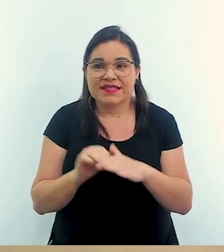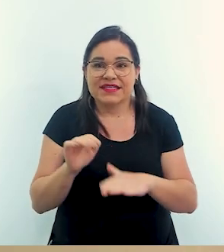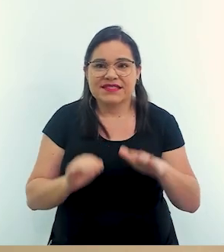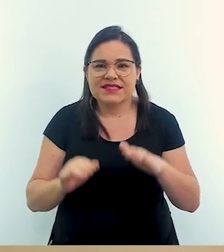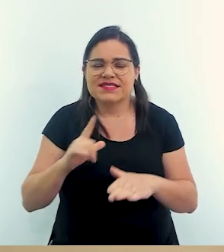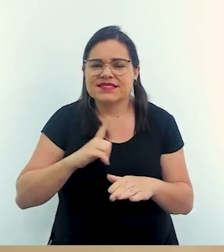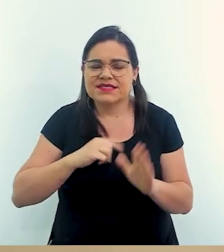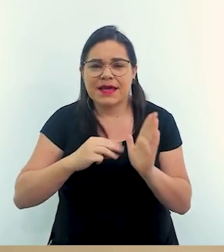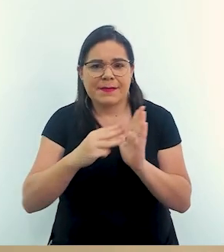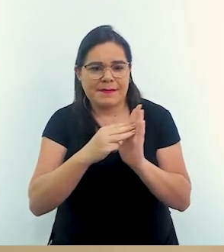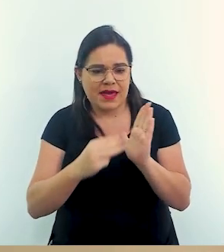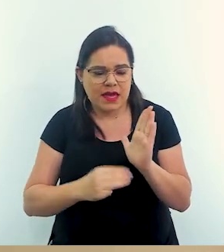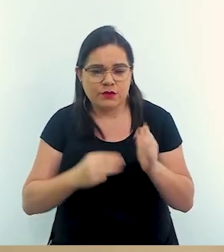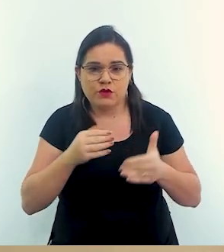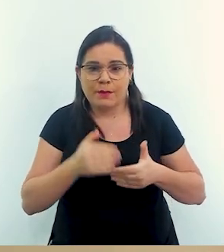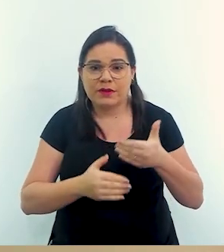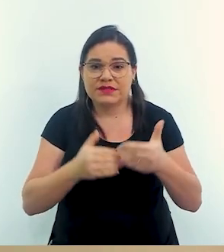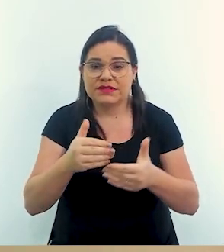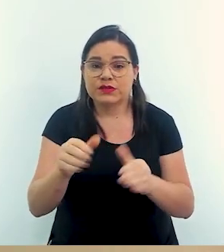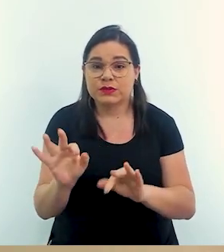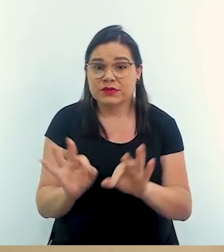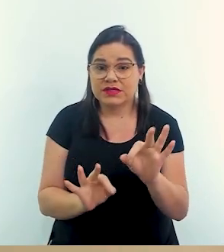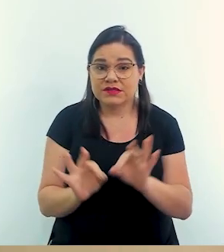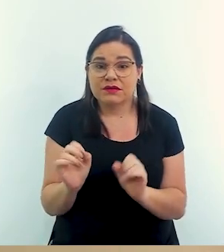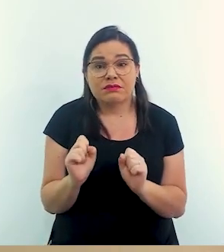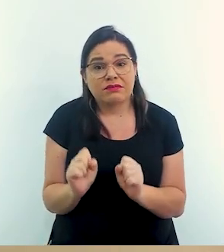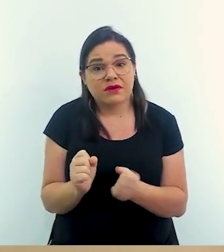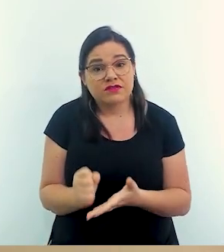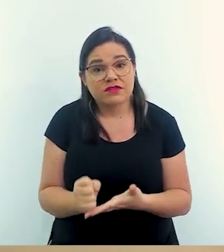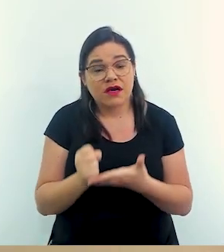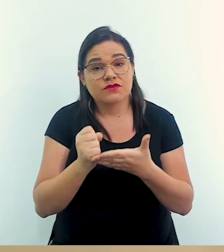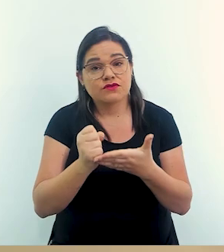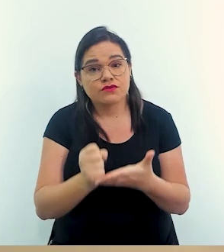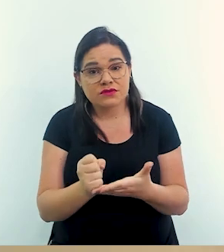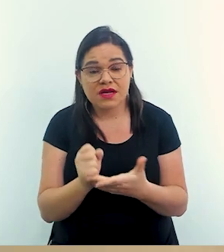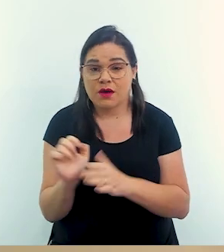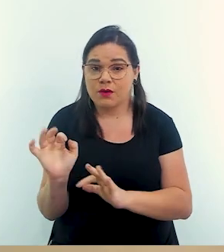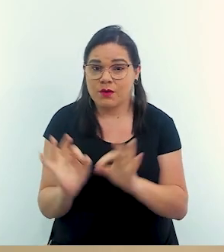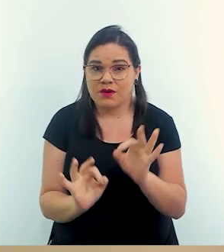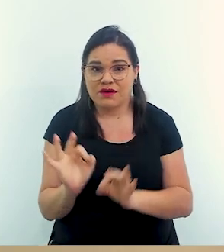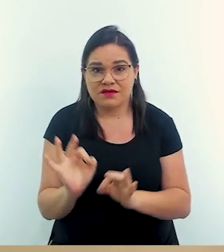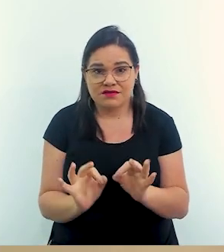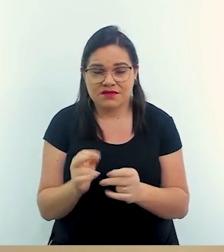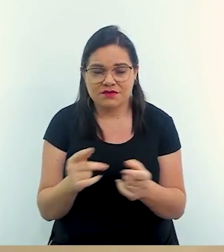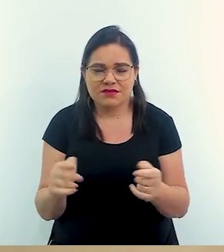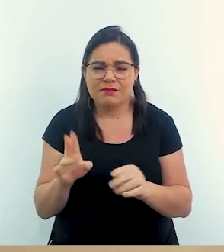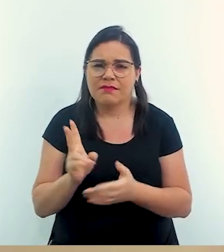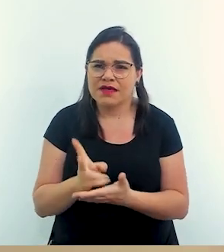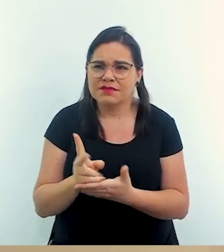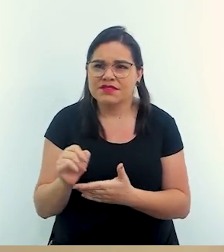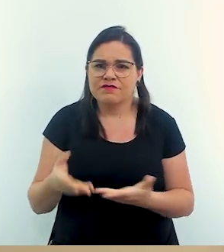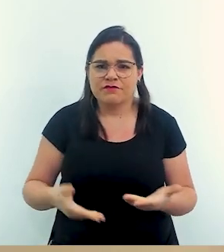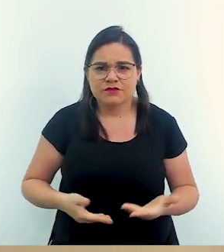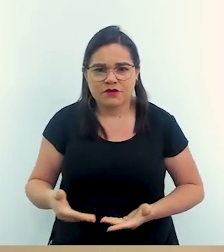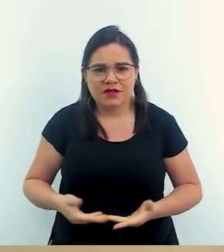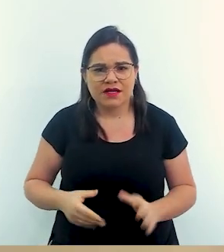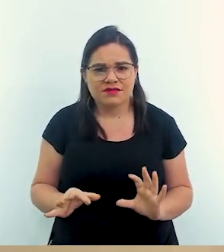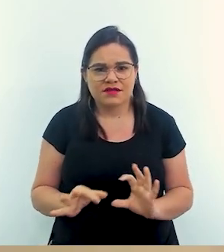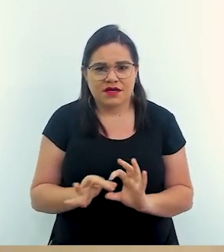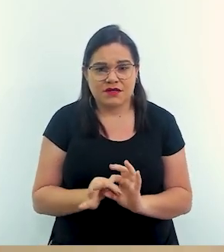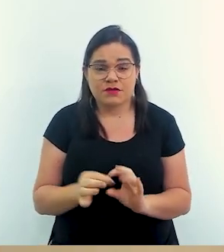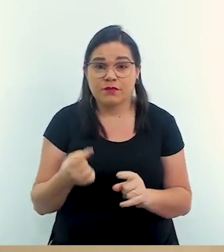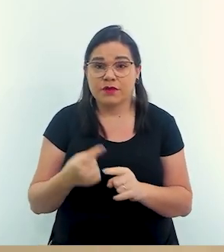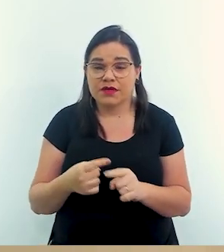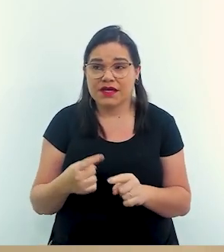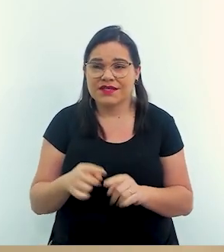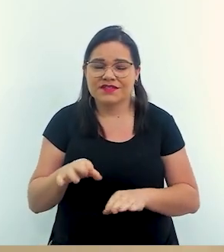tenham já métodos, processos de organização que poderia ajudar até organizar isso, mesmo que os funcionários se engajem,